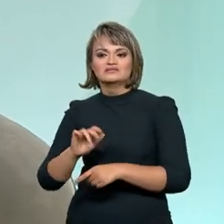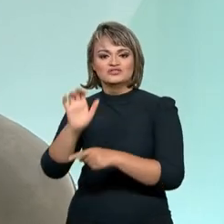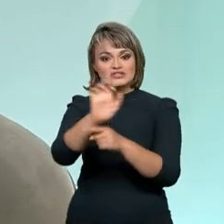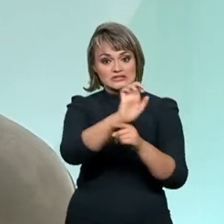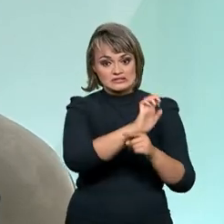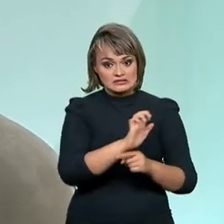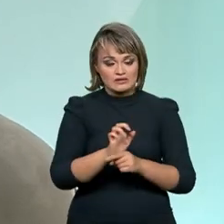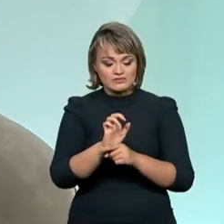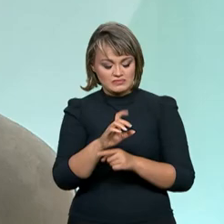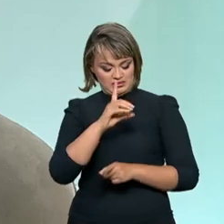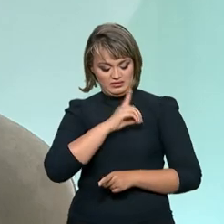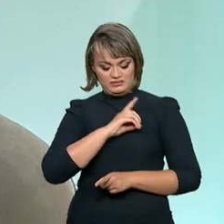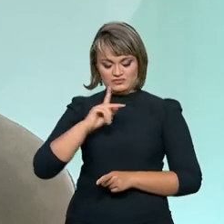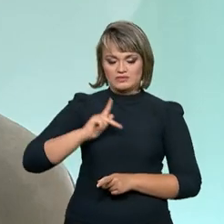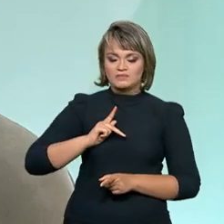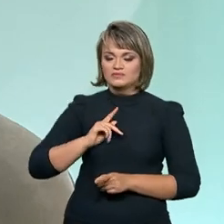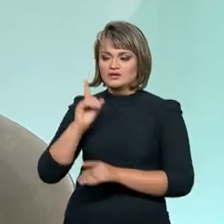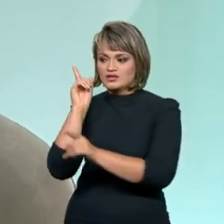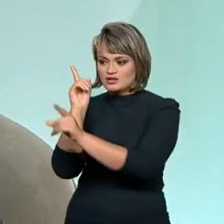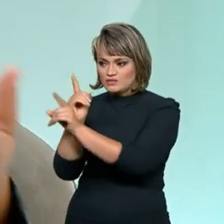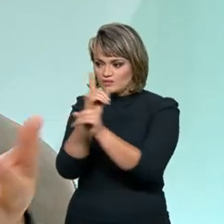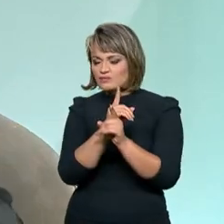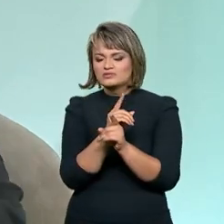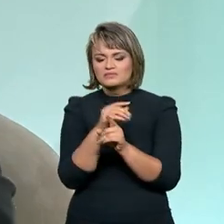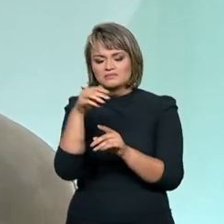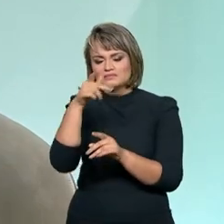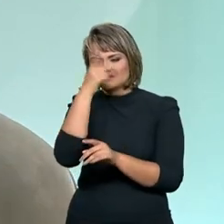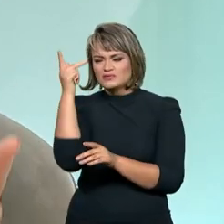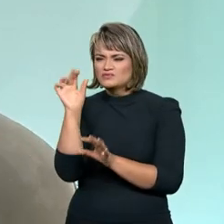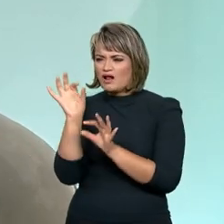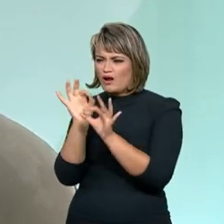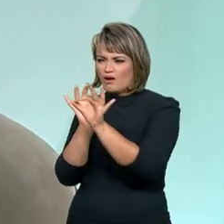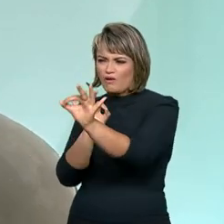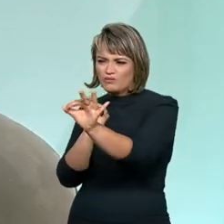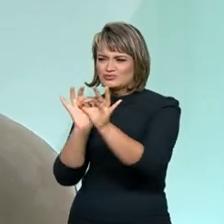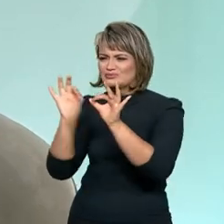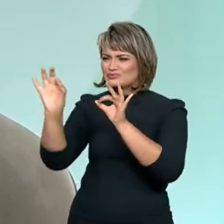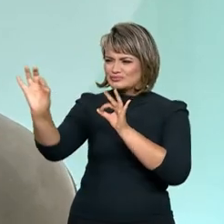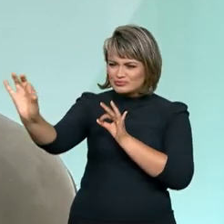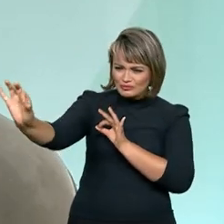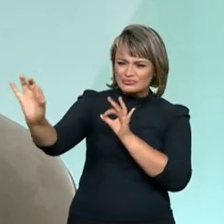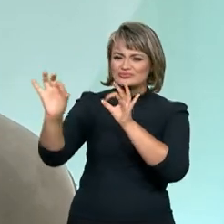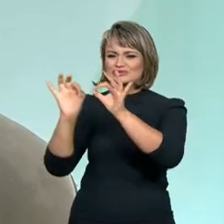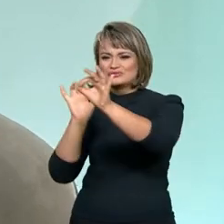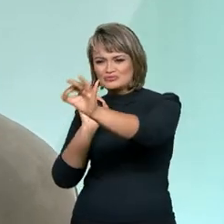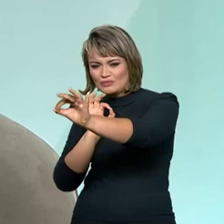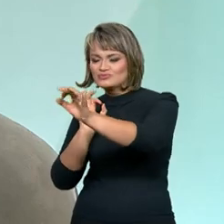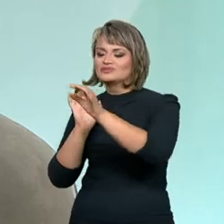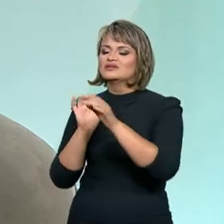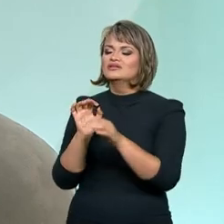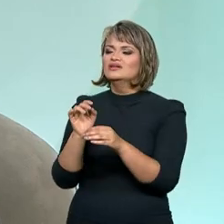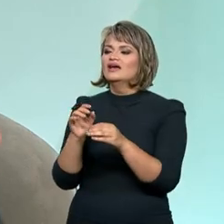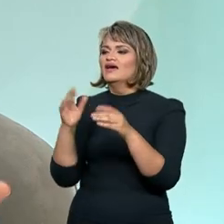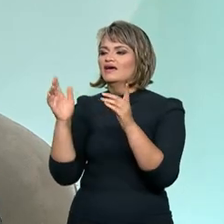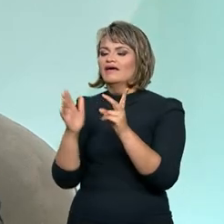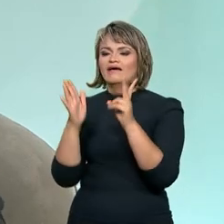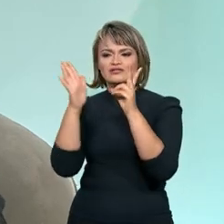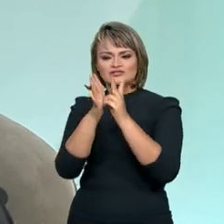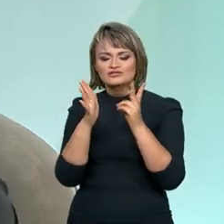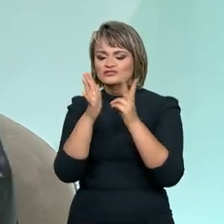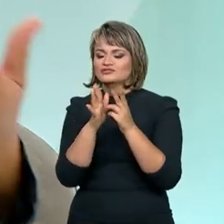Defensorias alcancem as populações mais remotas, em áreas mais remotas, populações mais vulneráveis, indígenas,